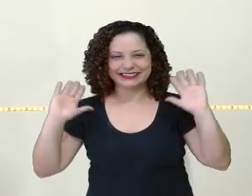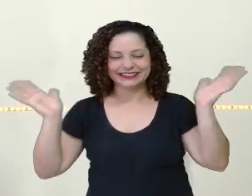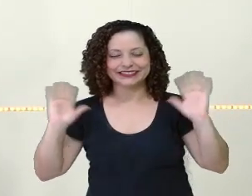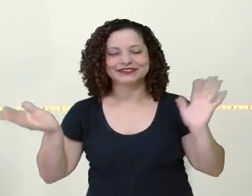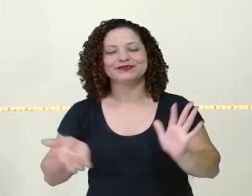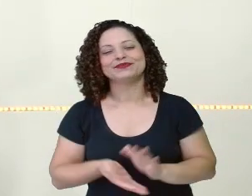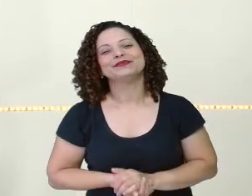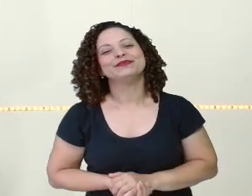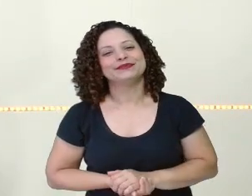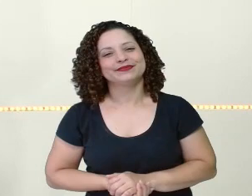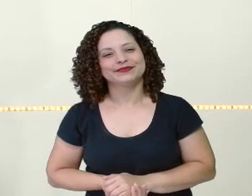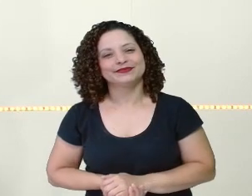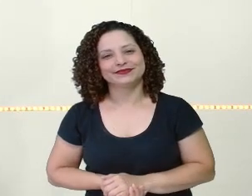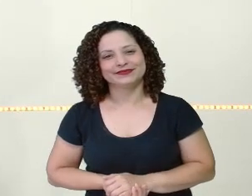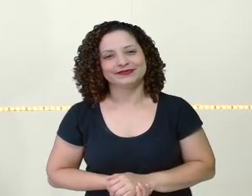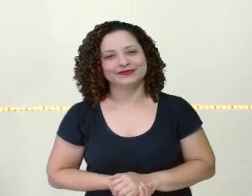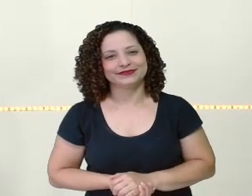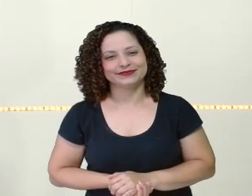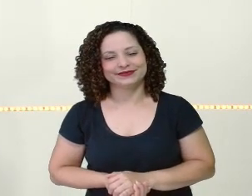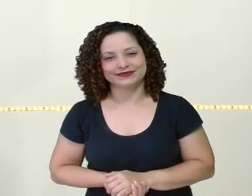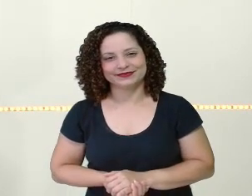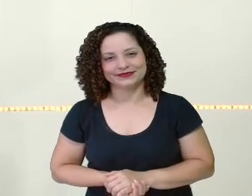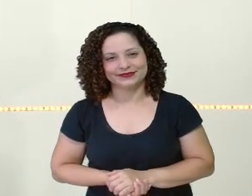Até a próxima aula!